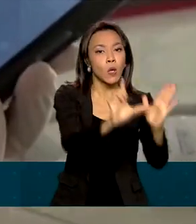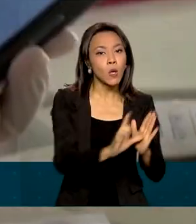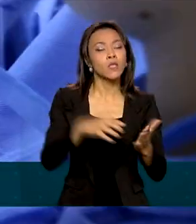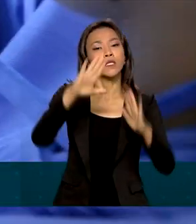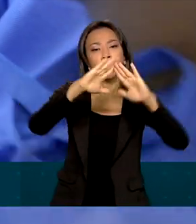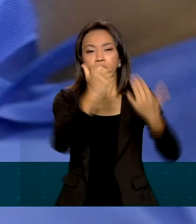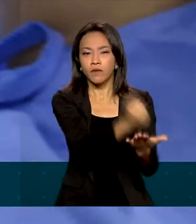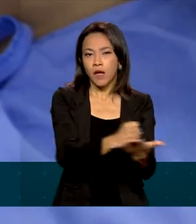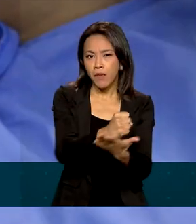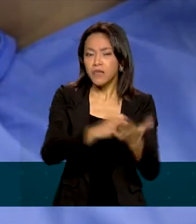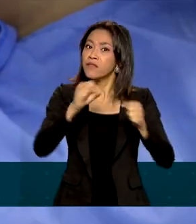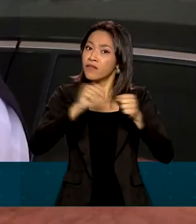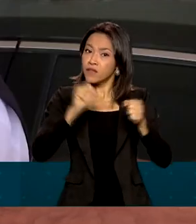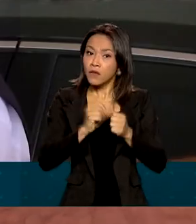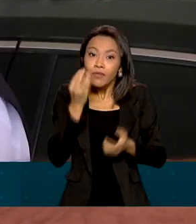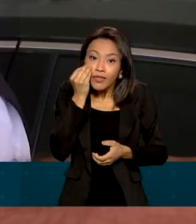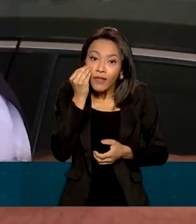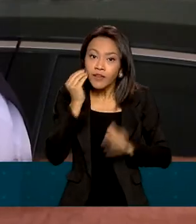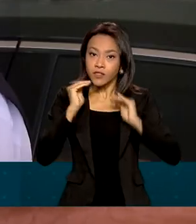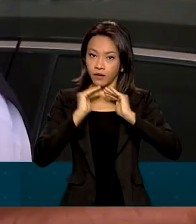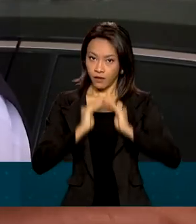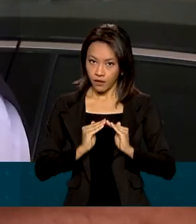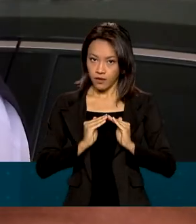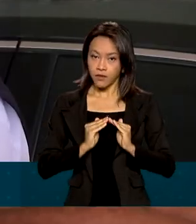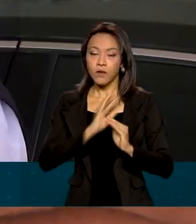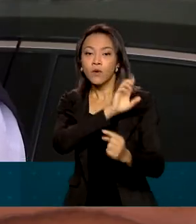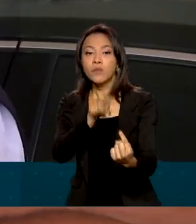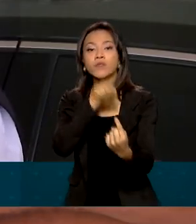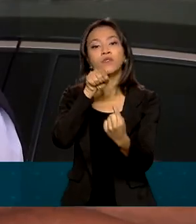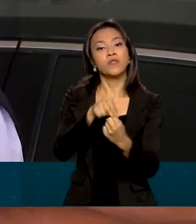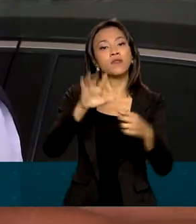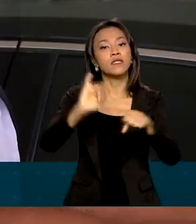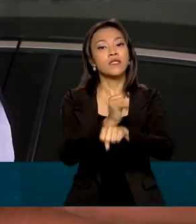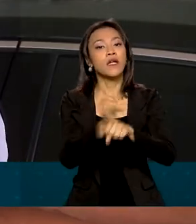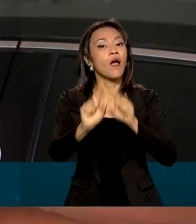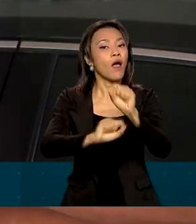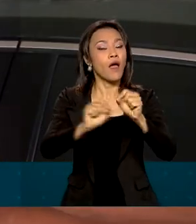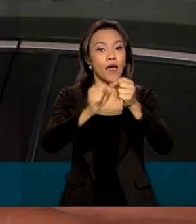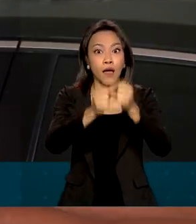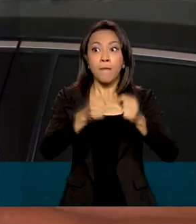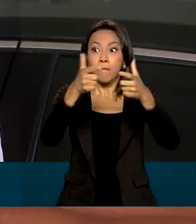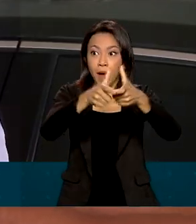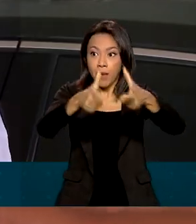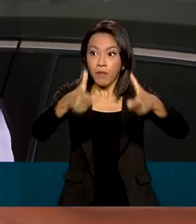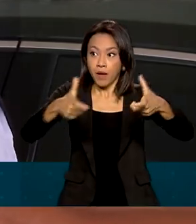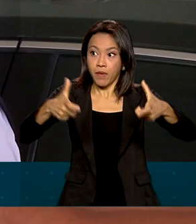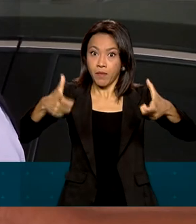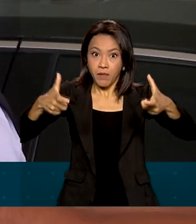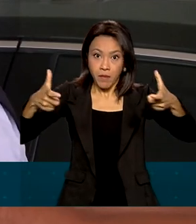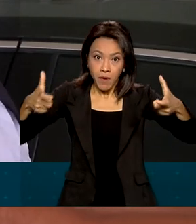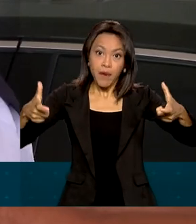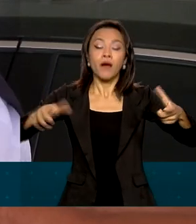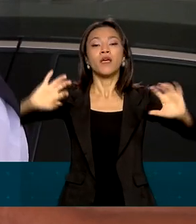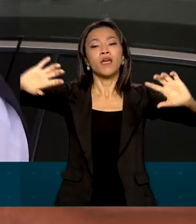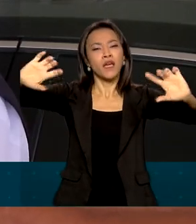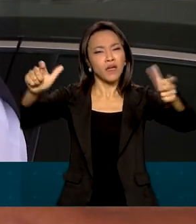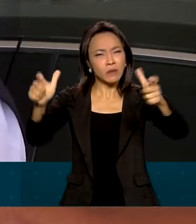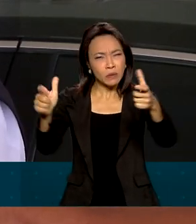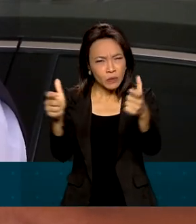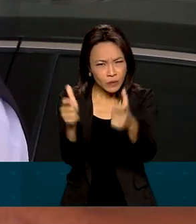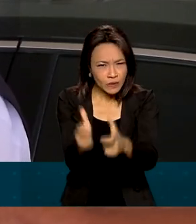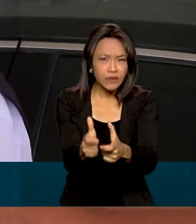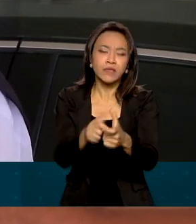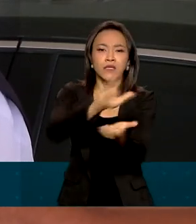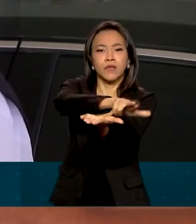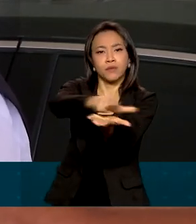fazer o exame em casa. Segundo Queiroga, o objetivo da medida é ampliar a testagem e desafogar as unidades